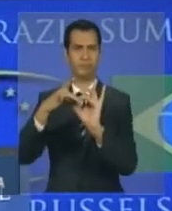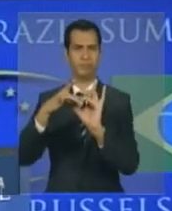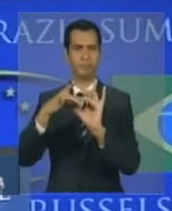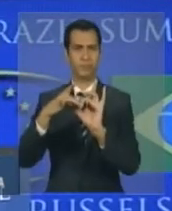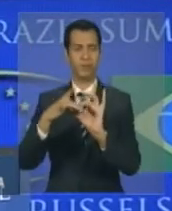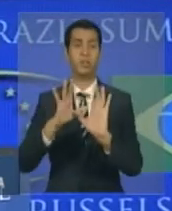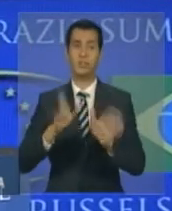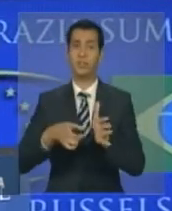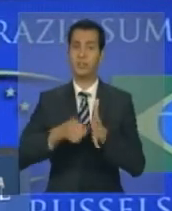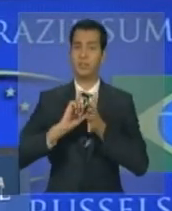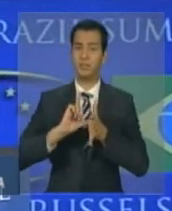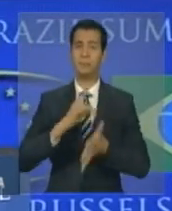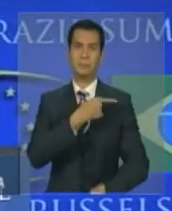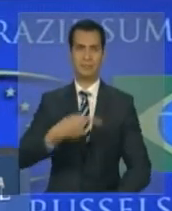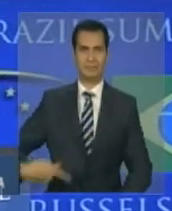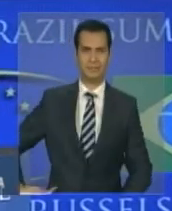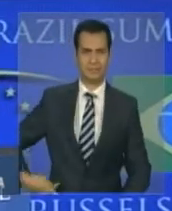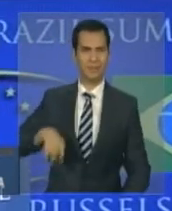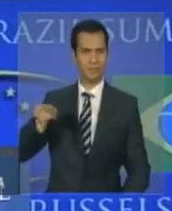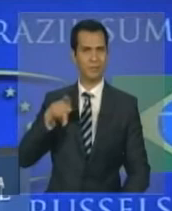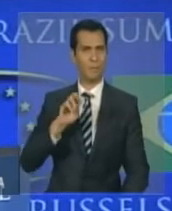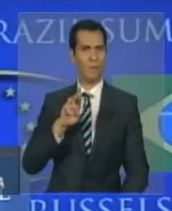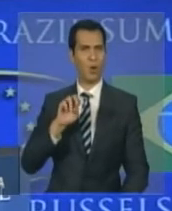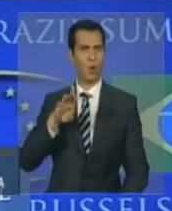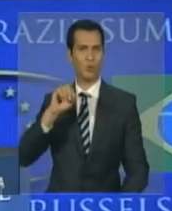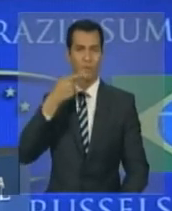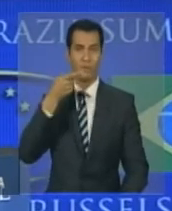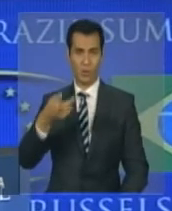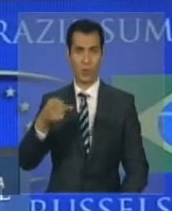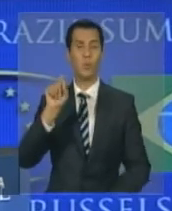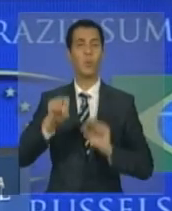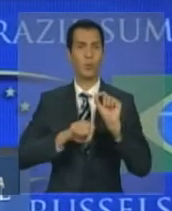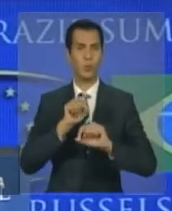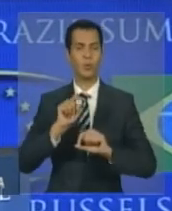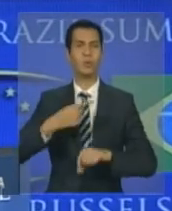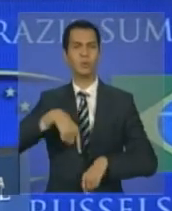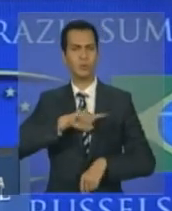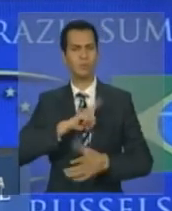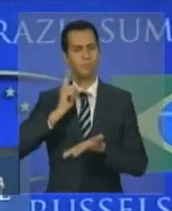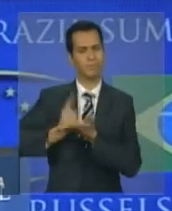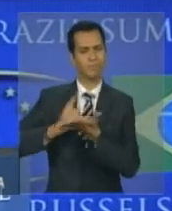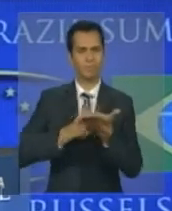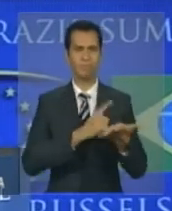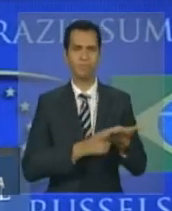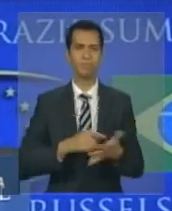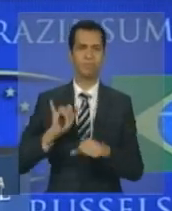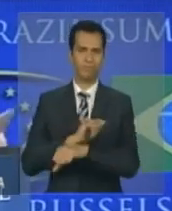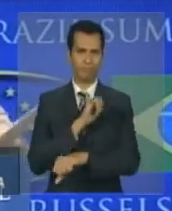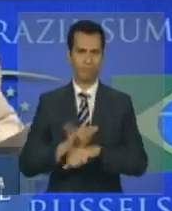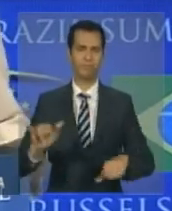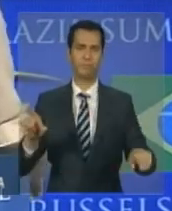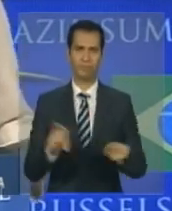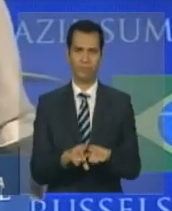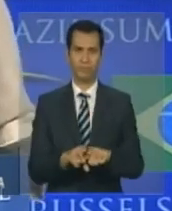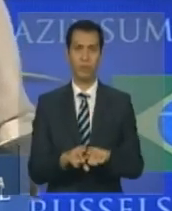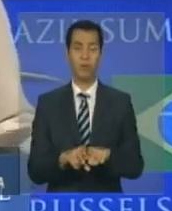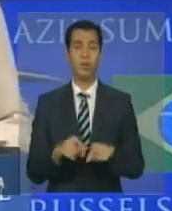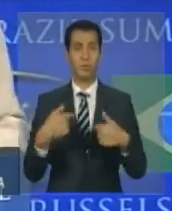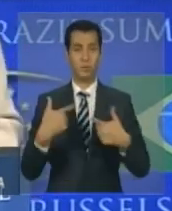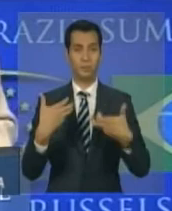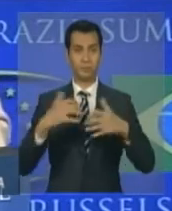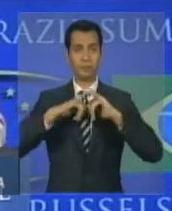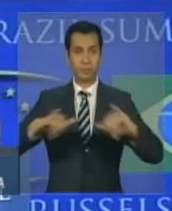Durão Barroso, a nossa cumplicidade estratégica. Queremos afirmar aqui